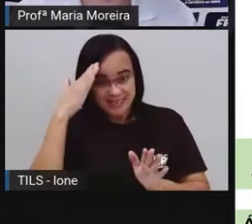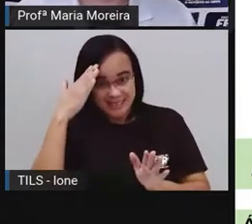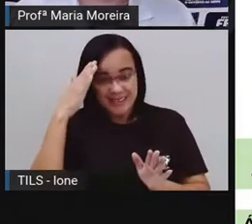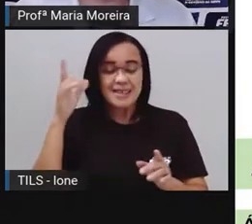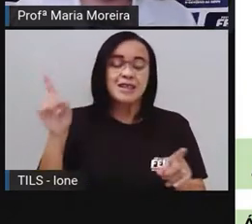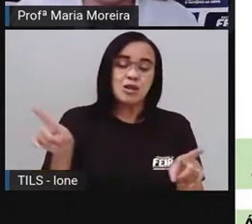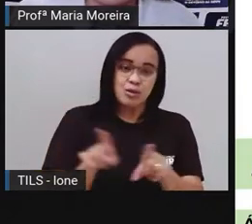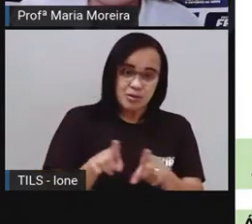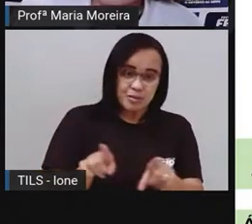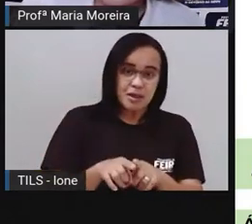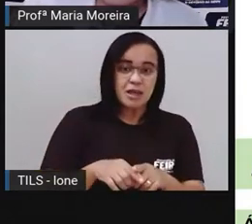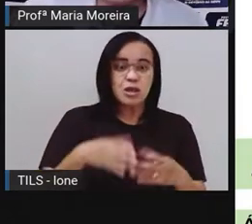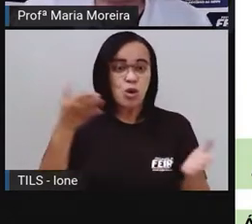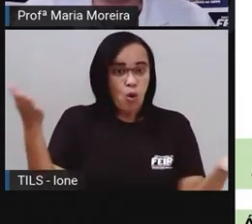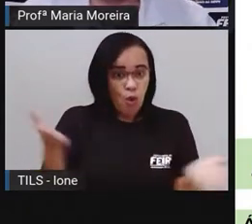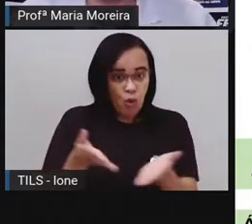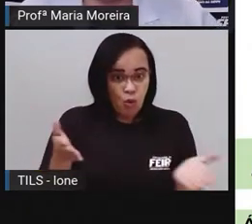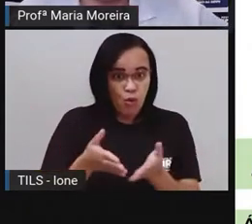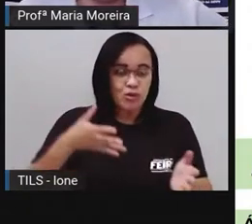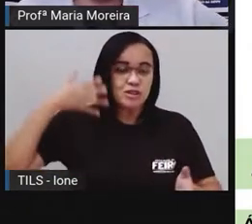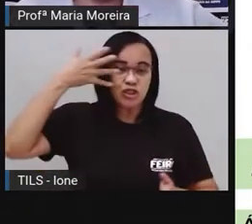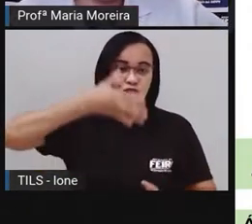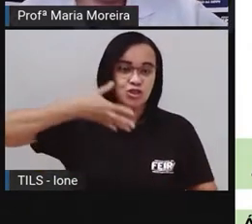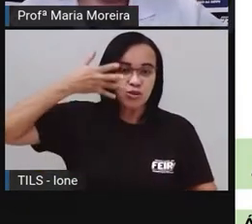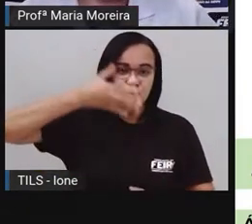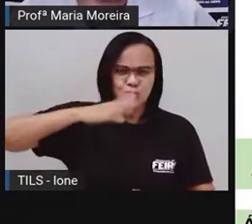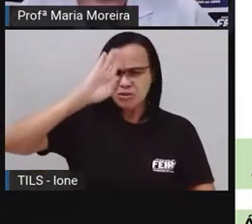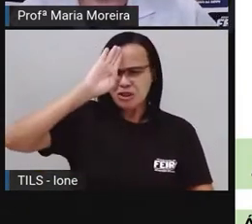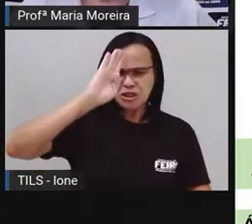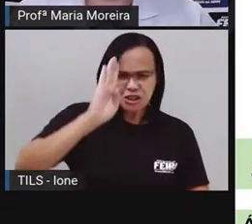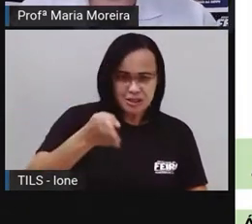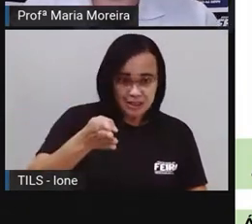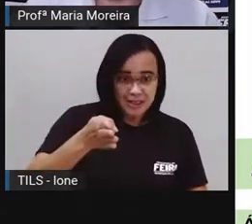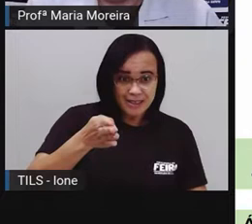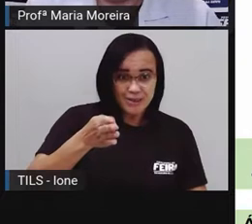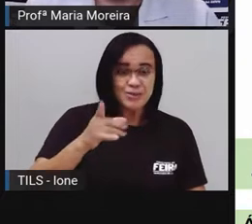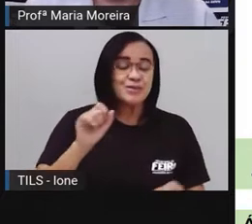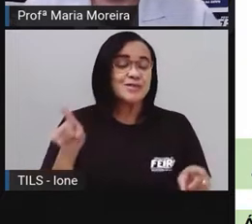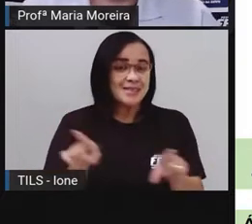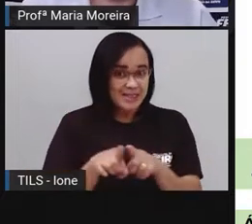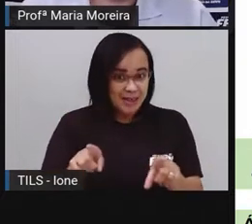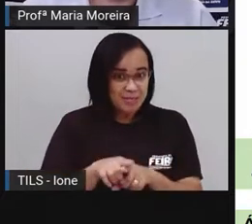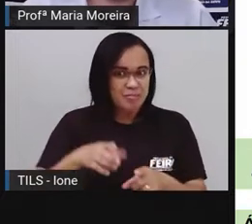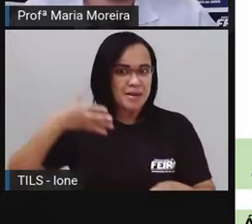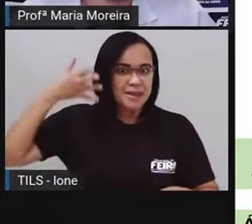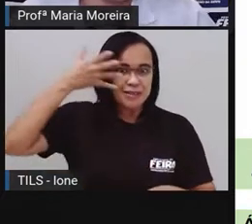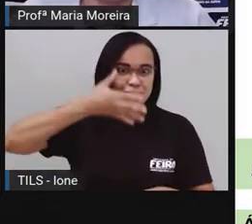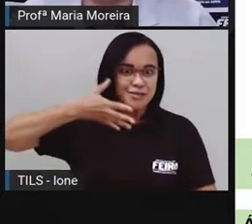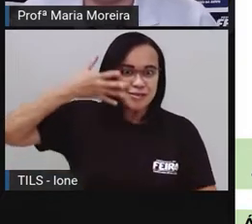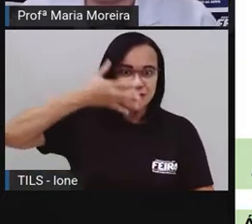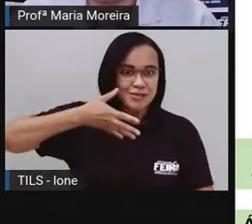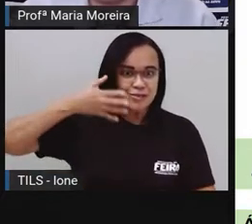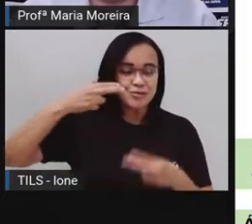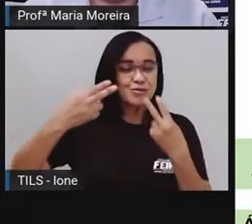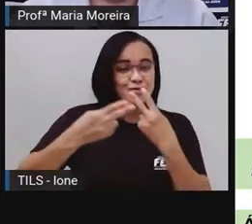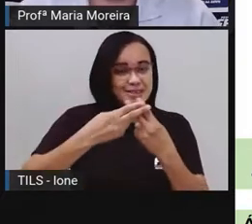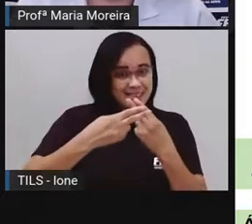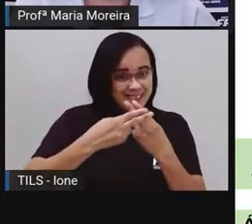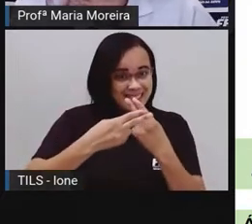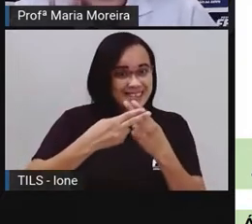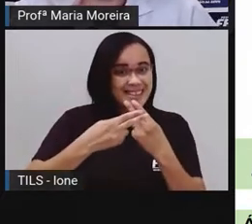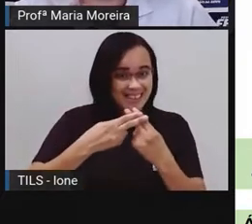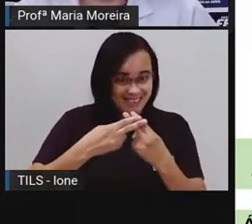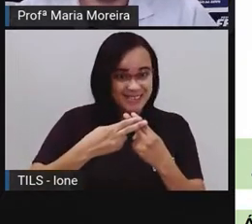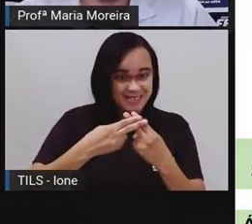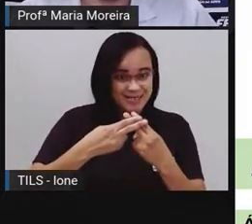e indireto. Quando a gente fala, eita, fulano, deu uma indireta. a gente faz, indireta não,